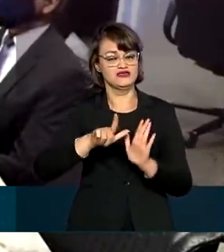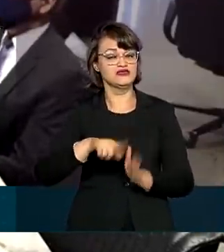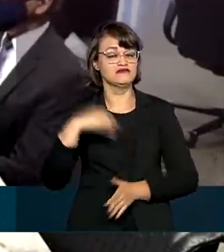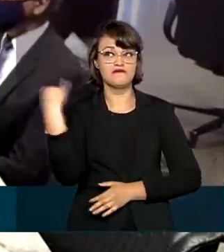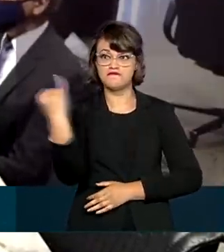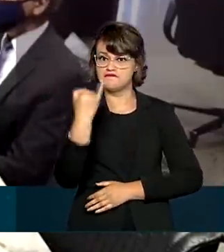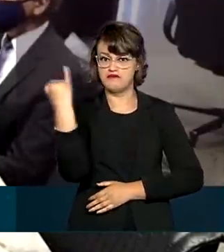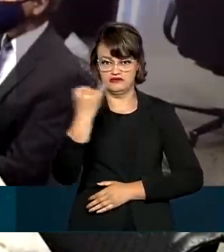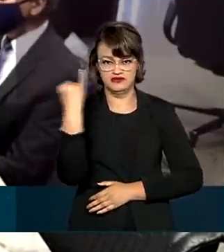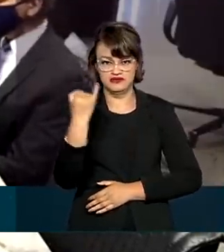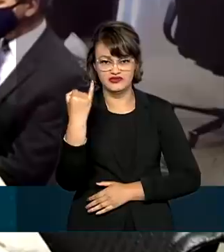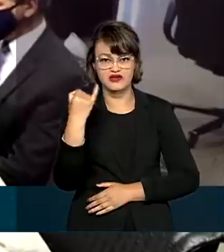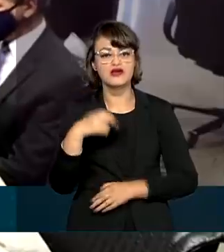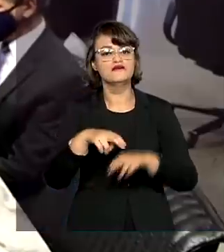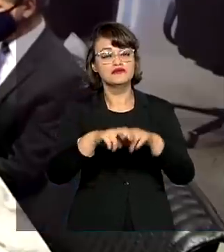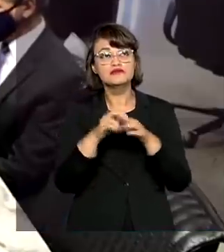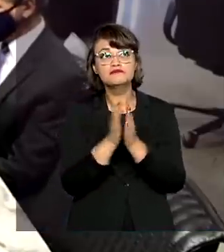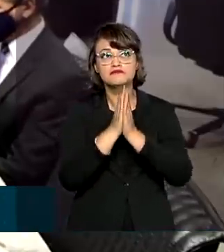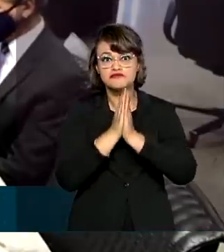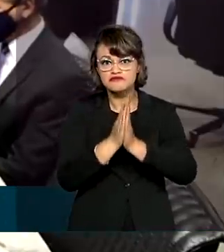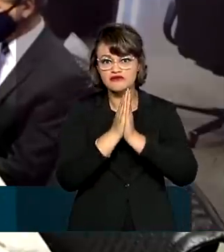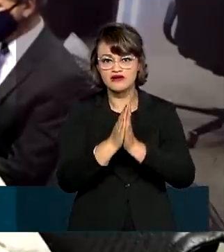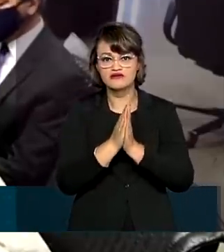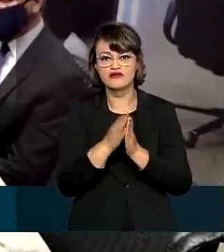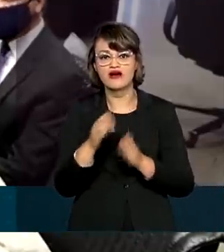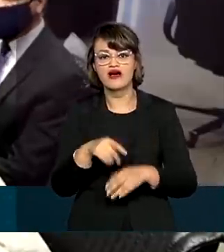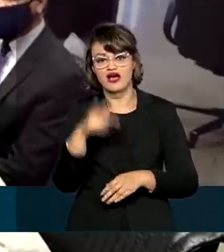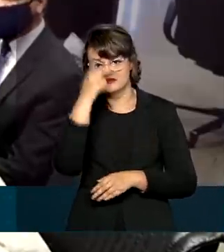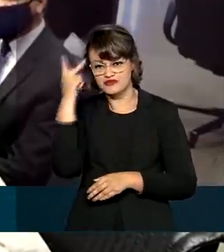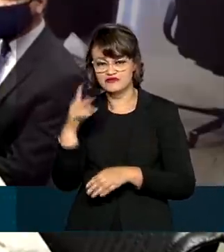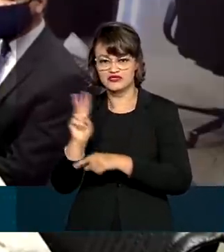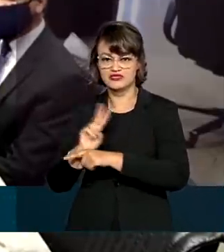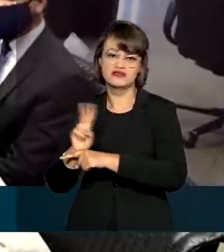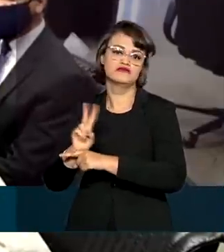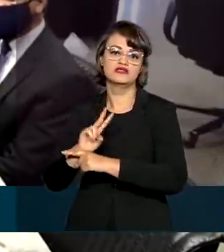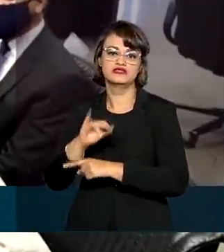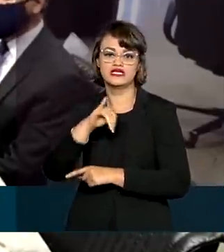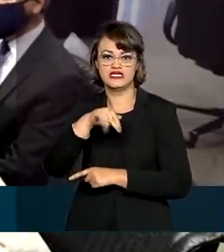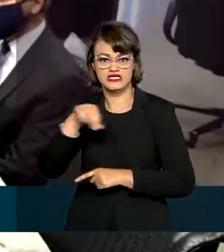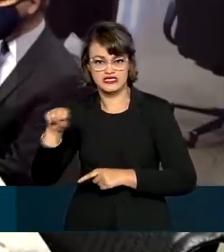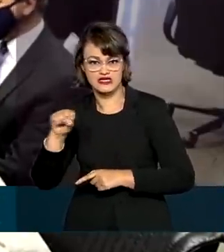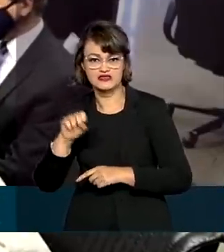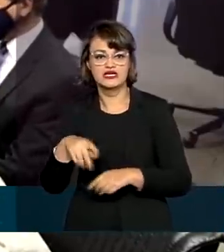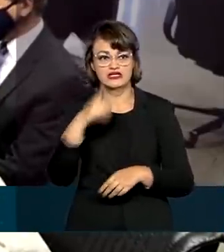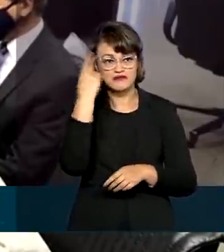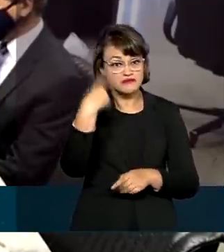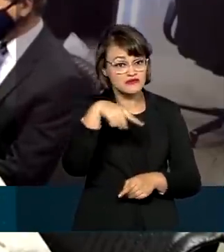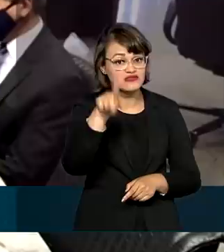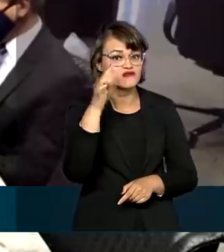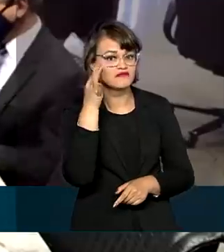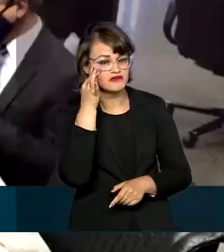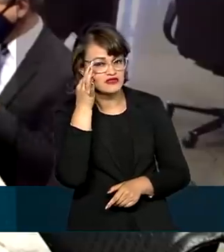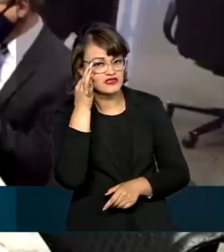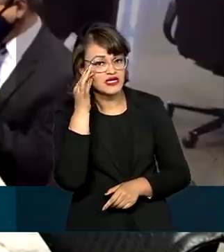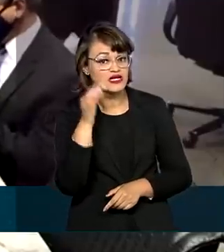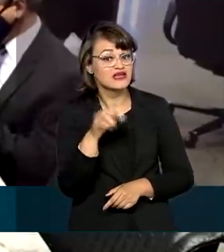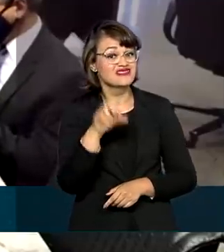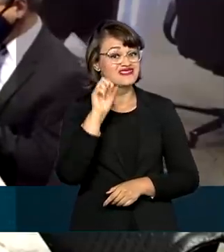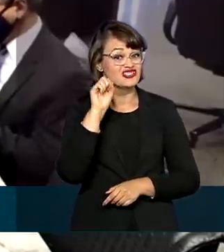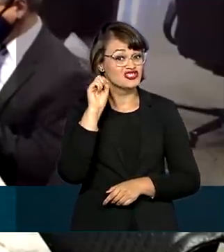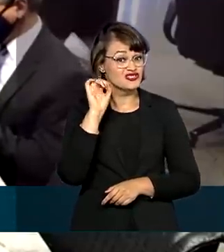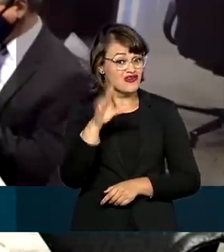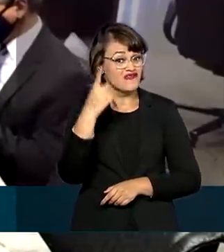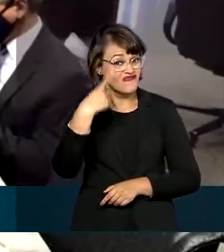fundamental. Portanto, deixo aqui um apelo aos segurados do INSS e àqueles que procuram as agências. Que não se